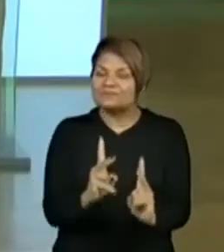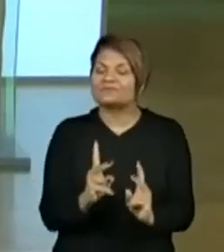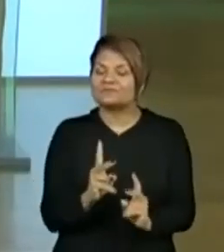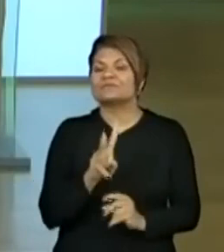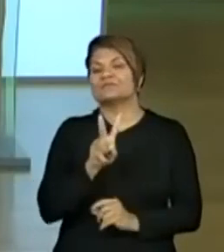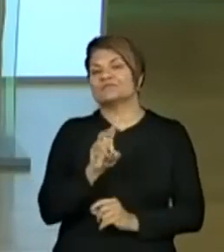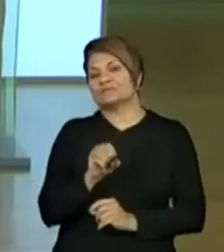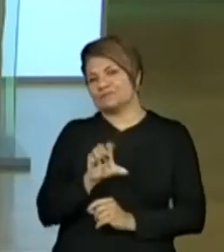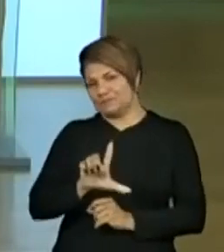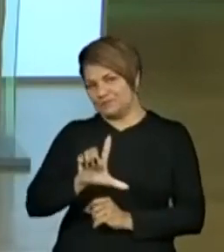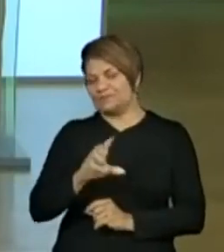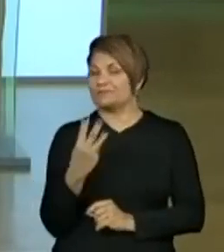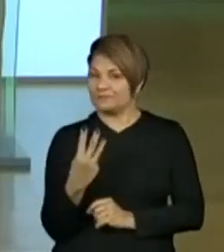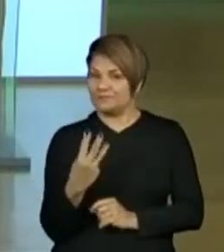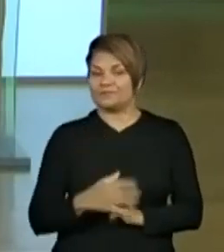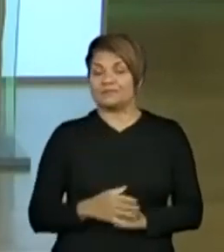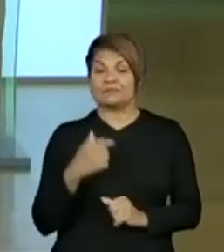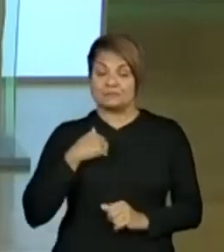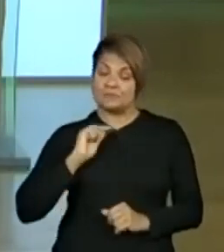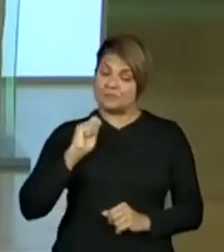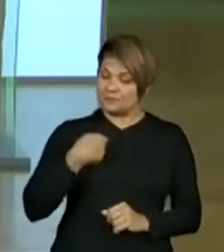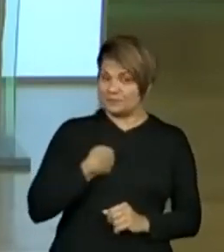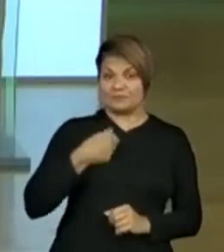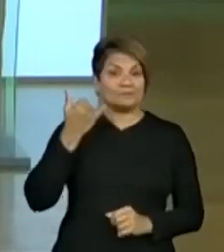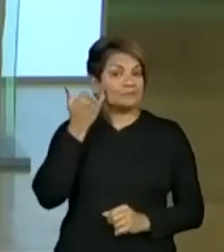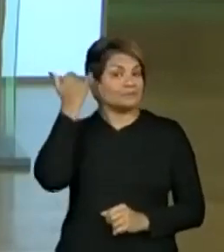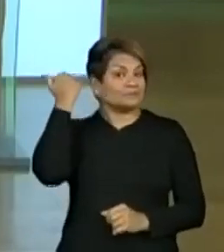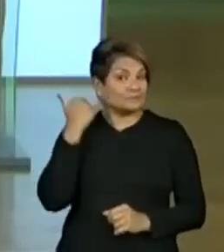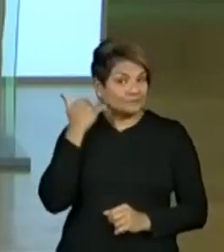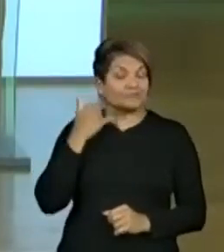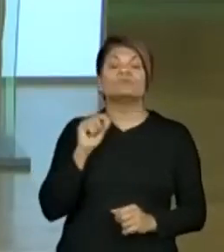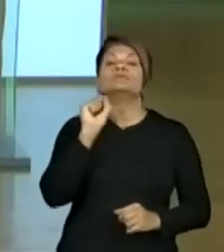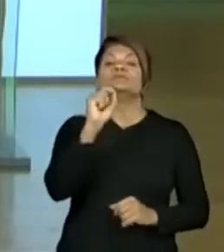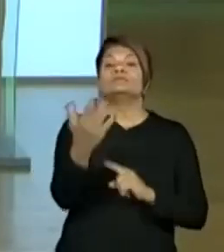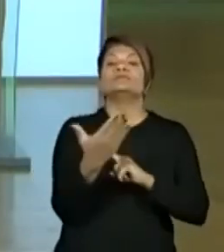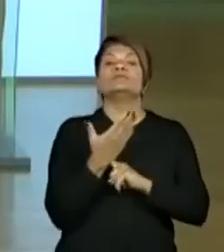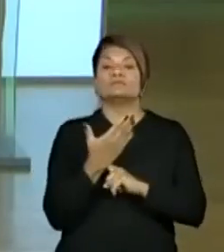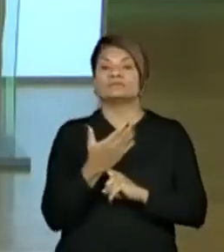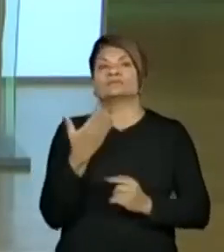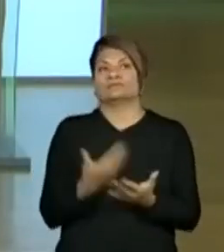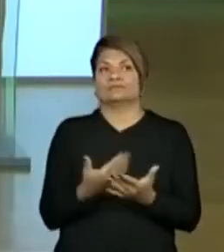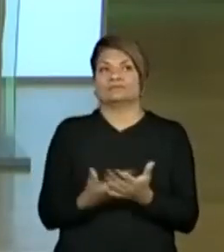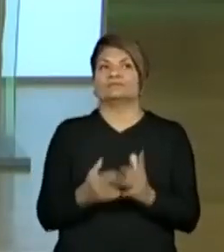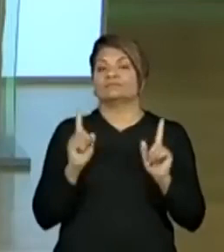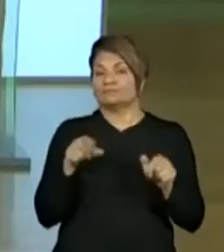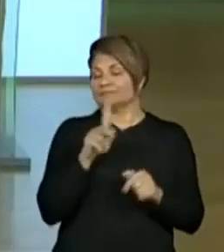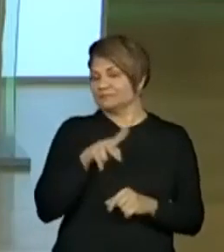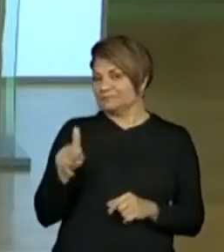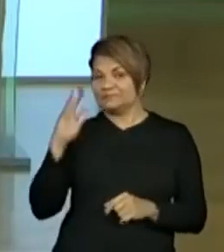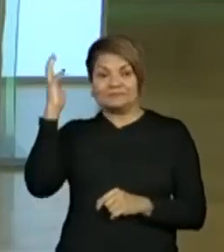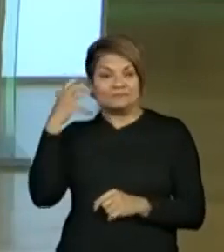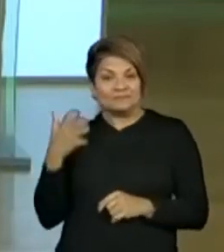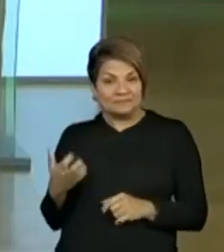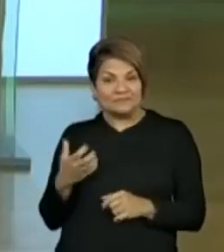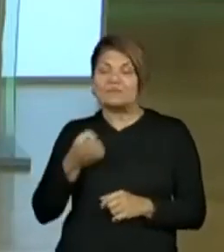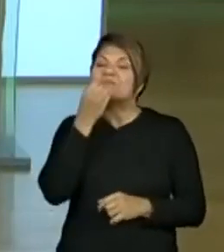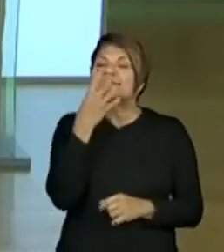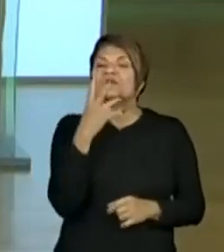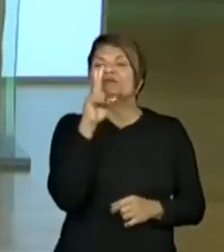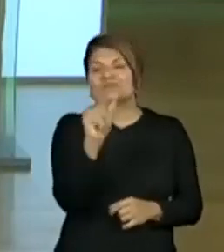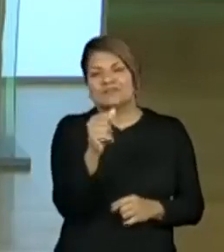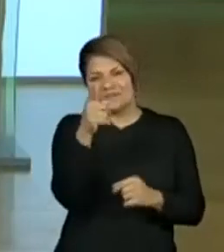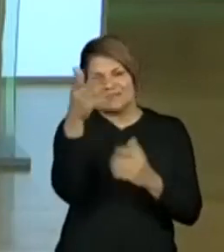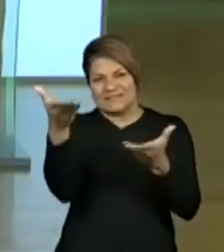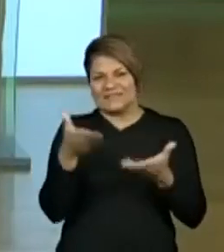volume 3. Eu sou a professora Juliana Nadeu e quem vai me ajudar aqui na aula é a professora Vivi. Bom dia para quem está chegando agora.